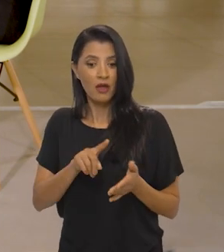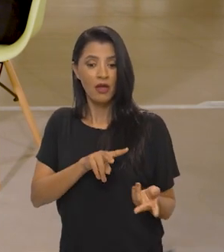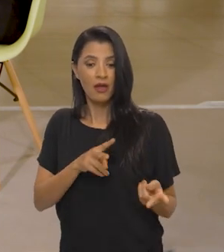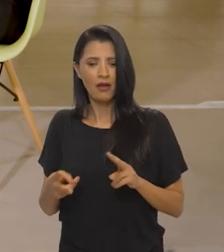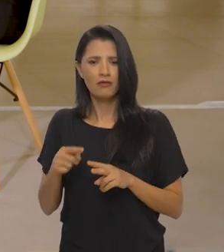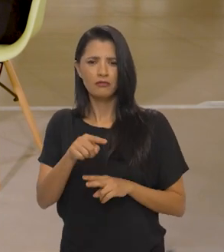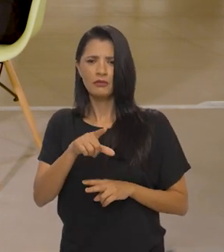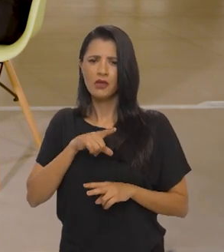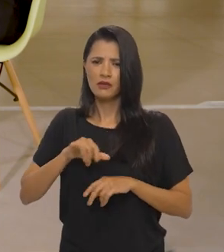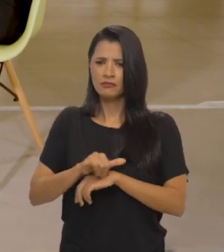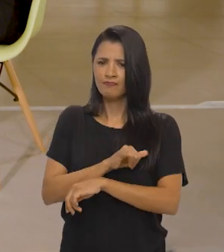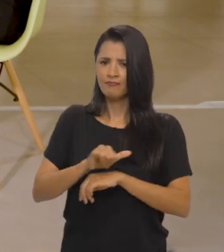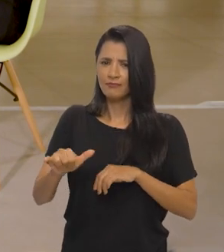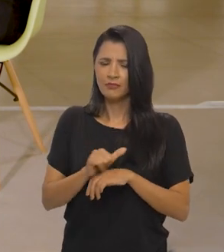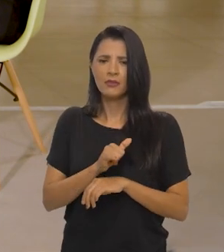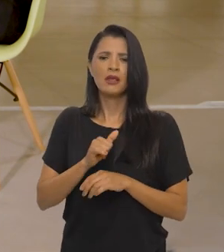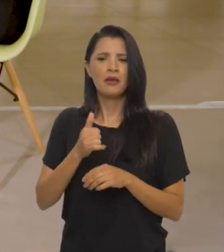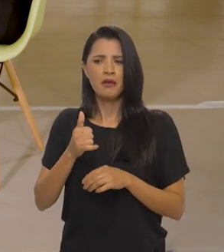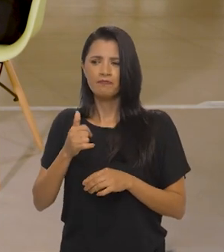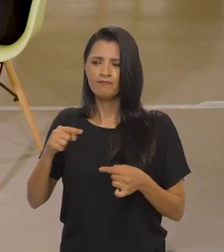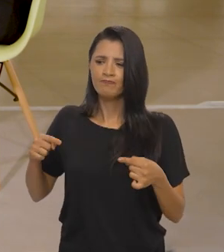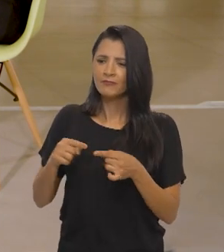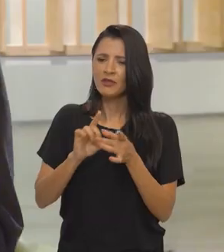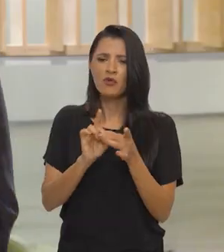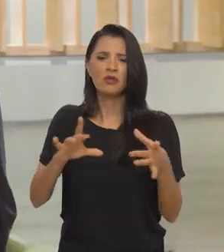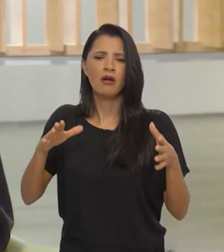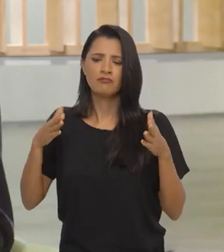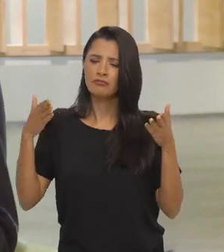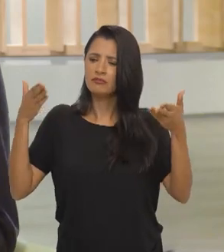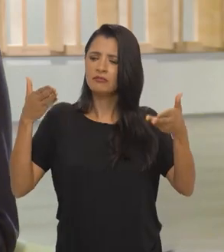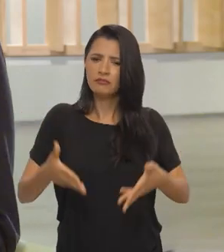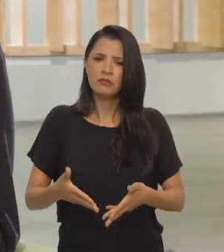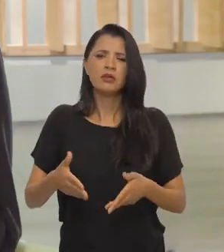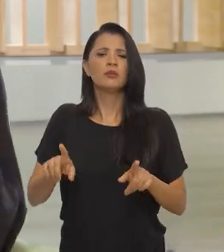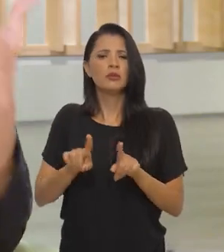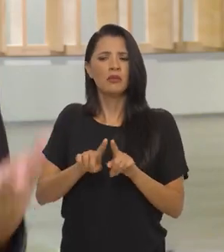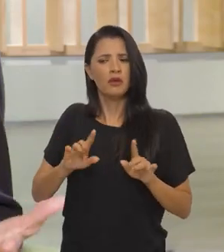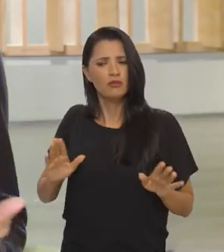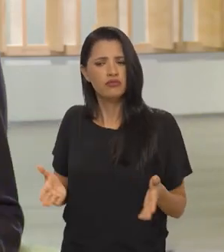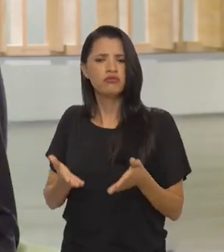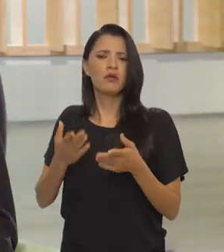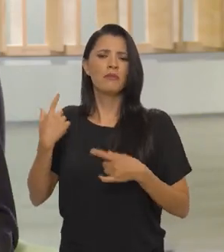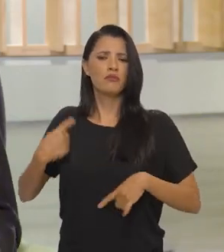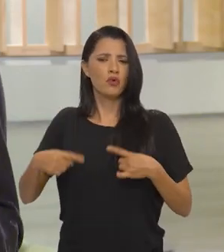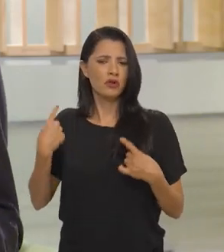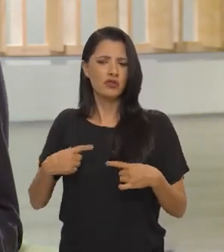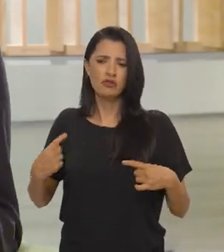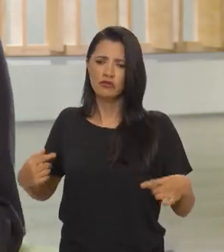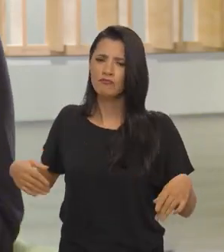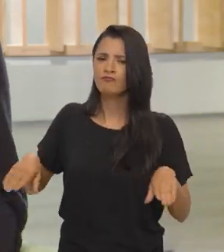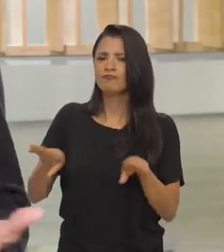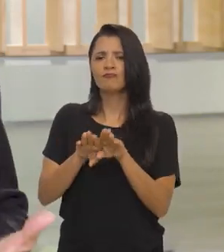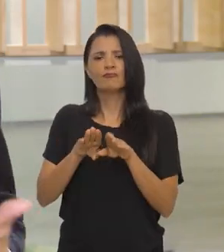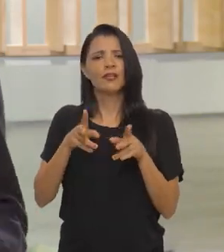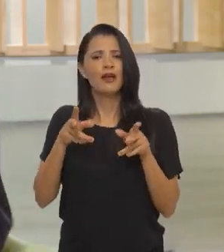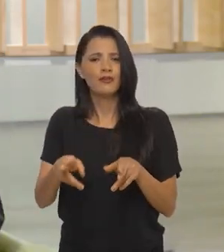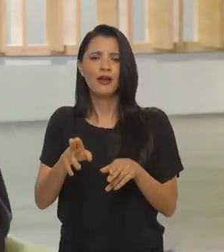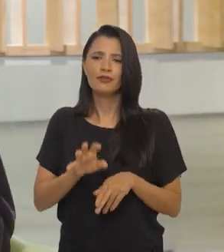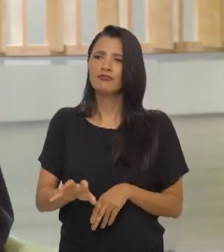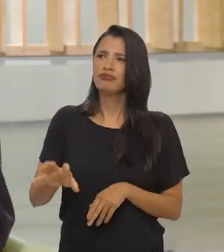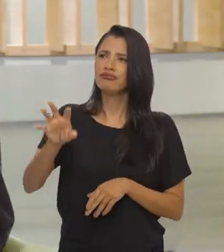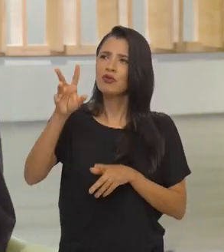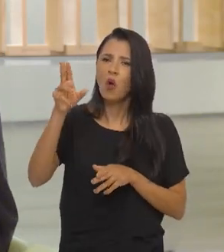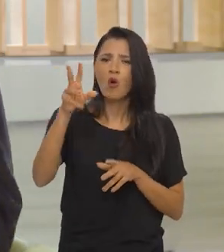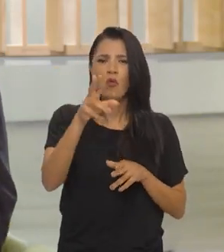transformando esse fomento, esse mecanismo, em algo mais democrático, participativo, induzindo políticas de igualdade,